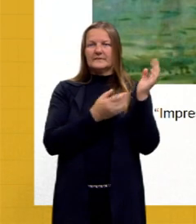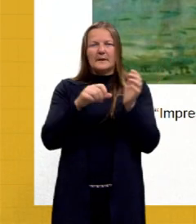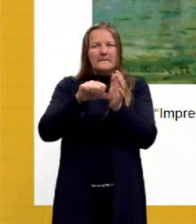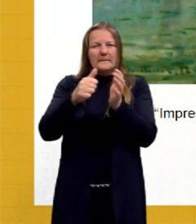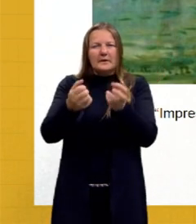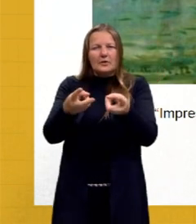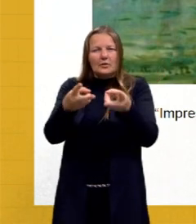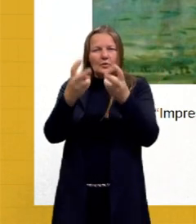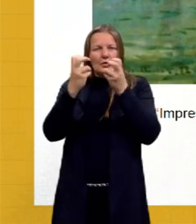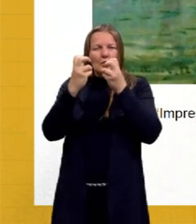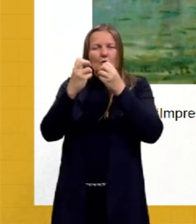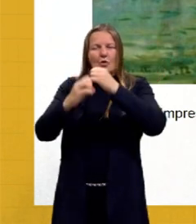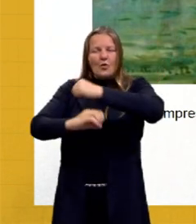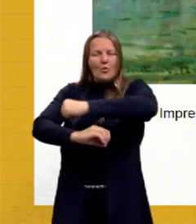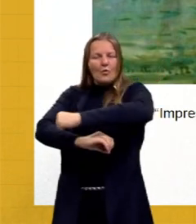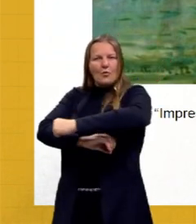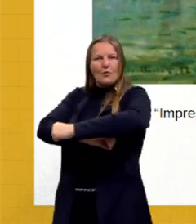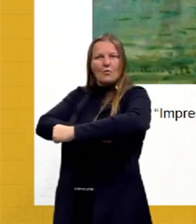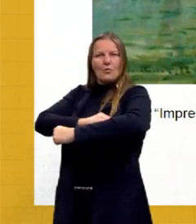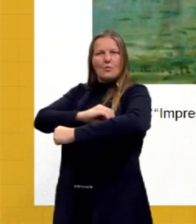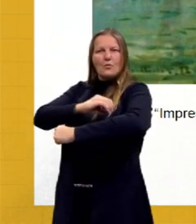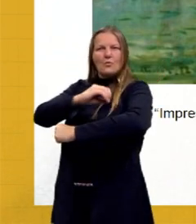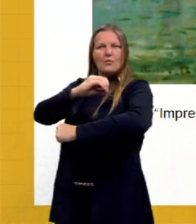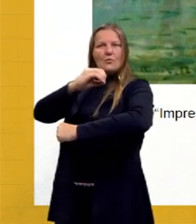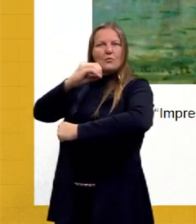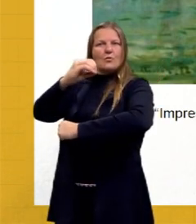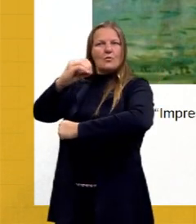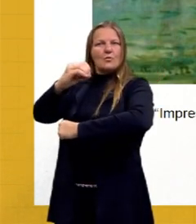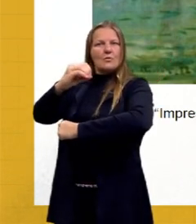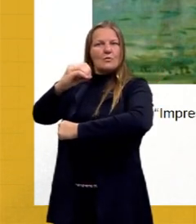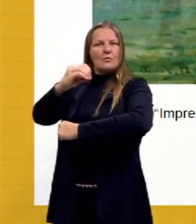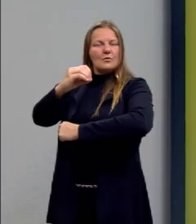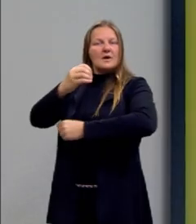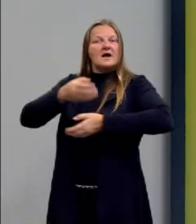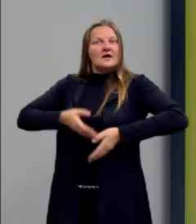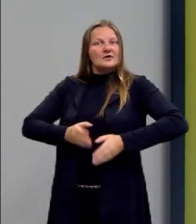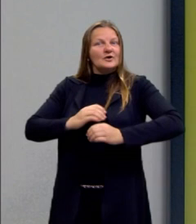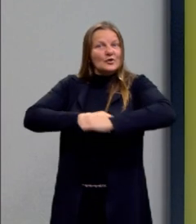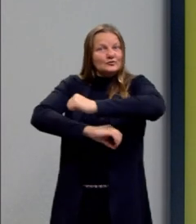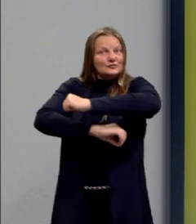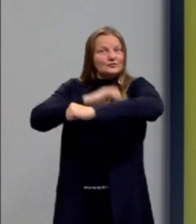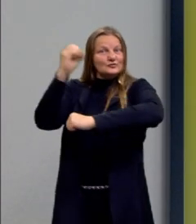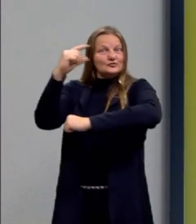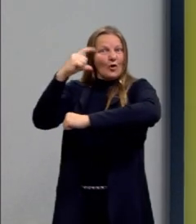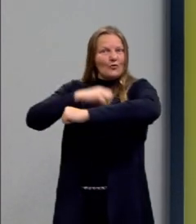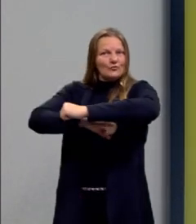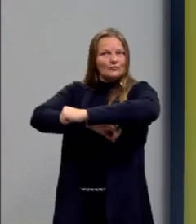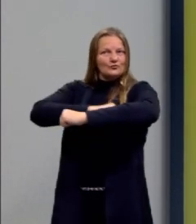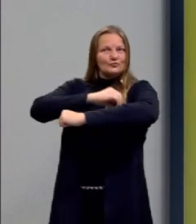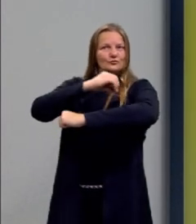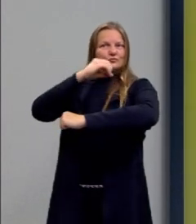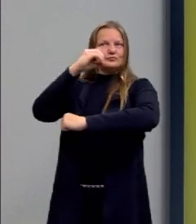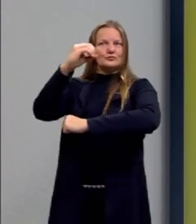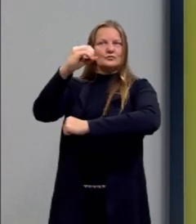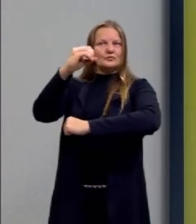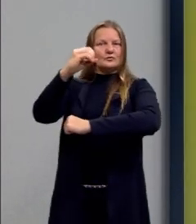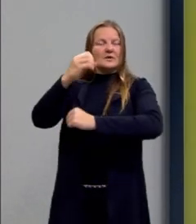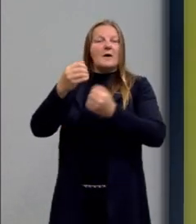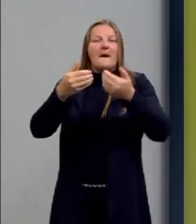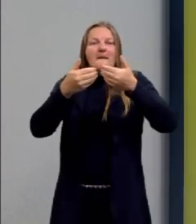Nascer do Sol, do Claude Monet, é a tela que deu abertura ao movimento impressionista.